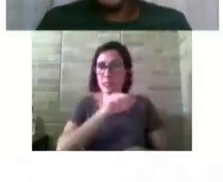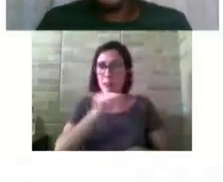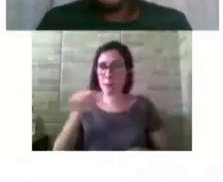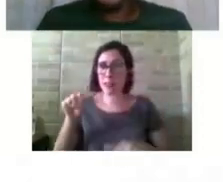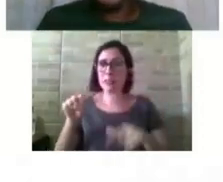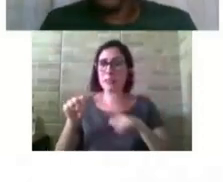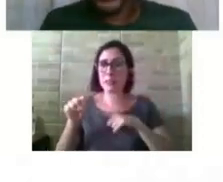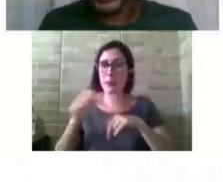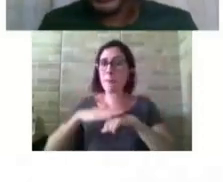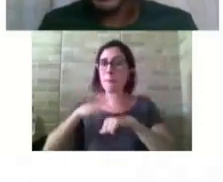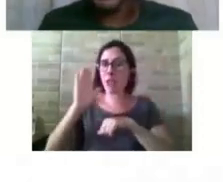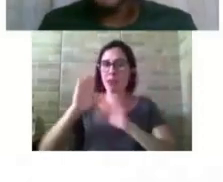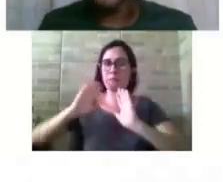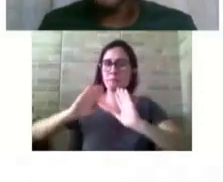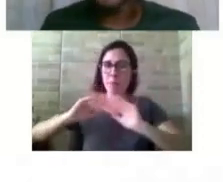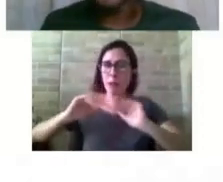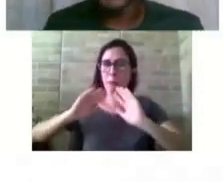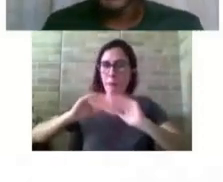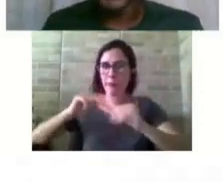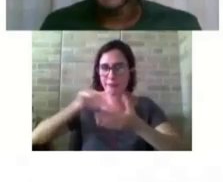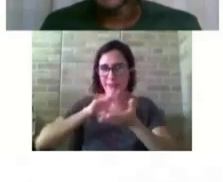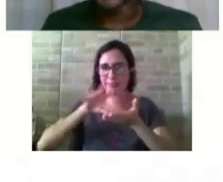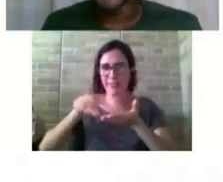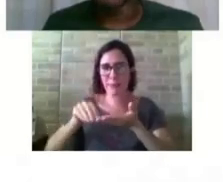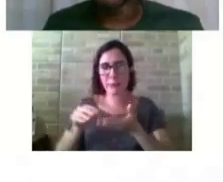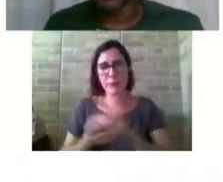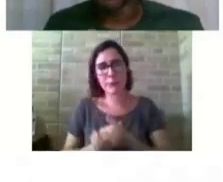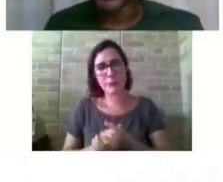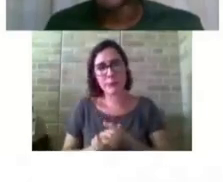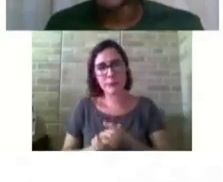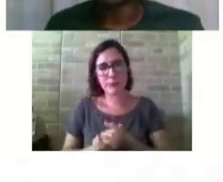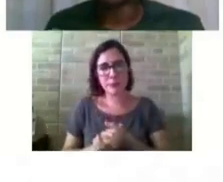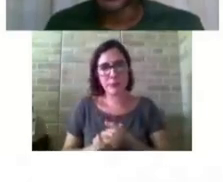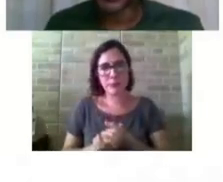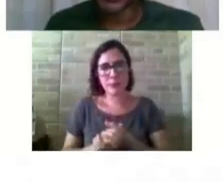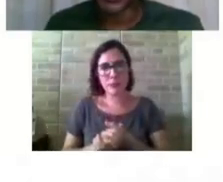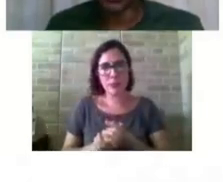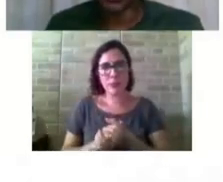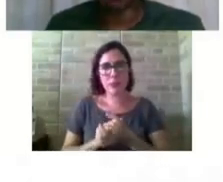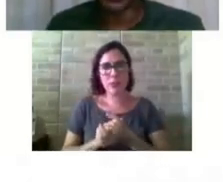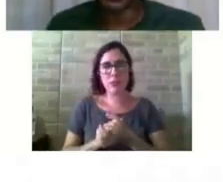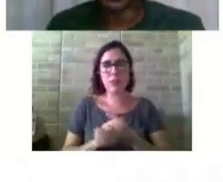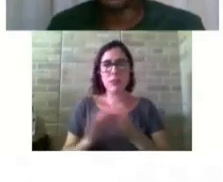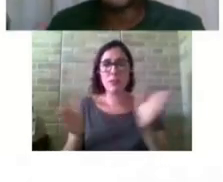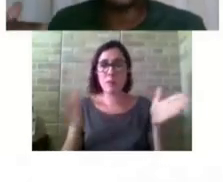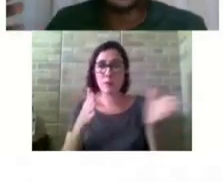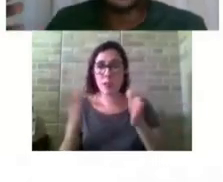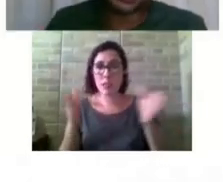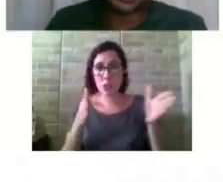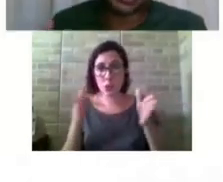normalmente, eu costumo dizer em tempos normais, no presencial, no início de cada semestre,